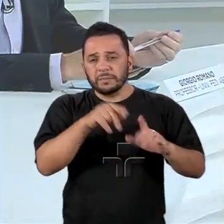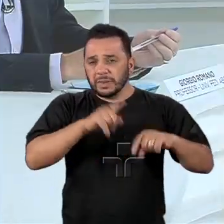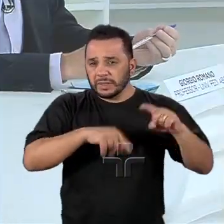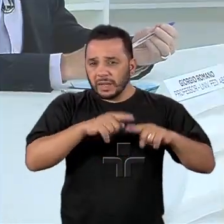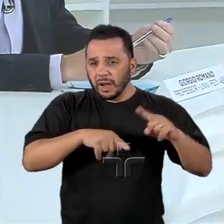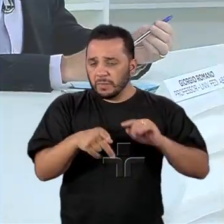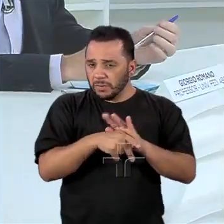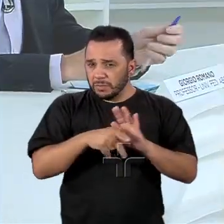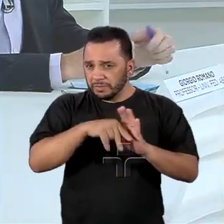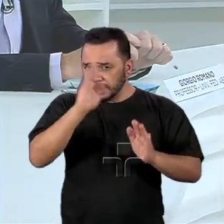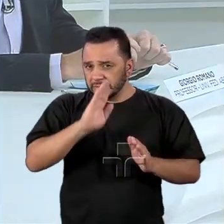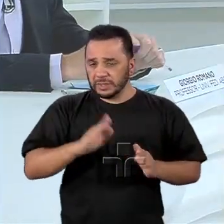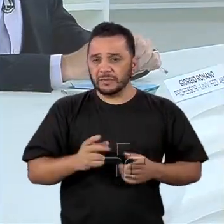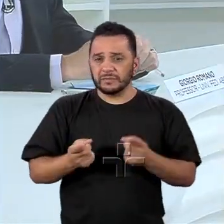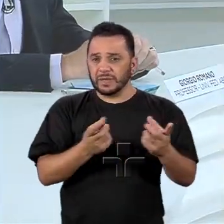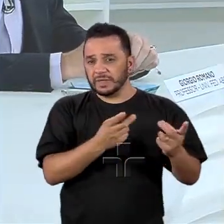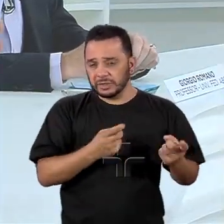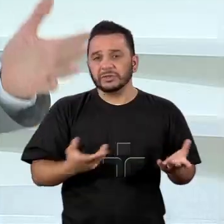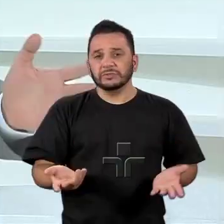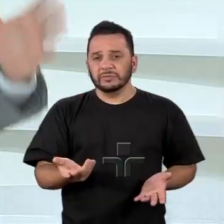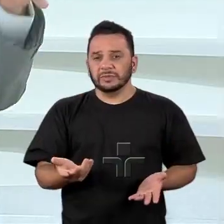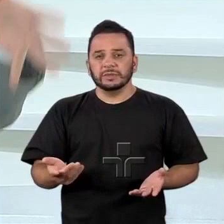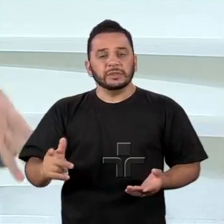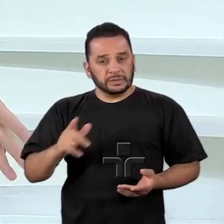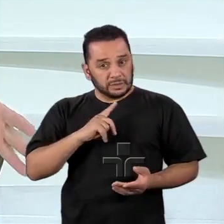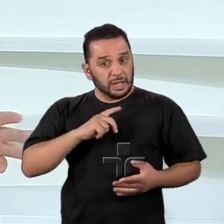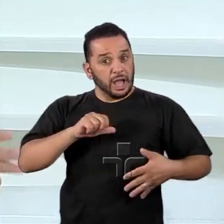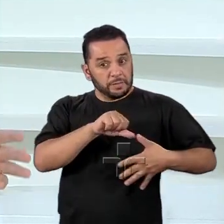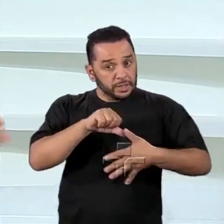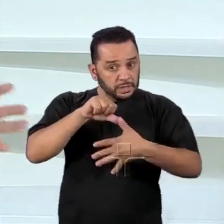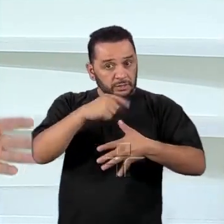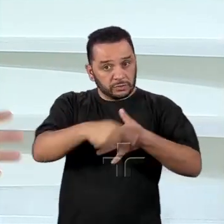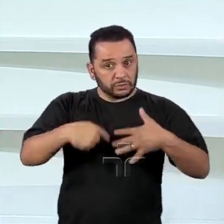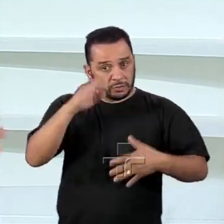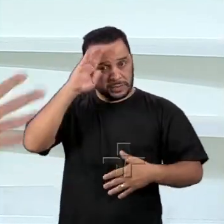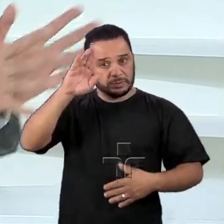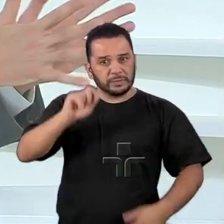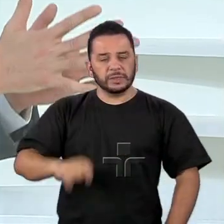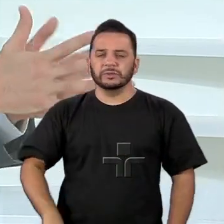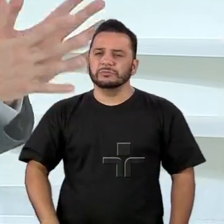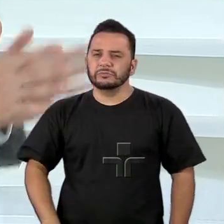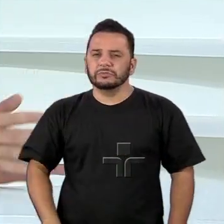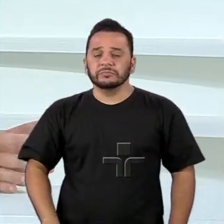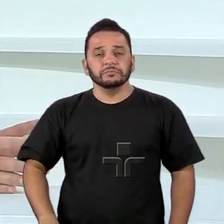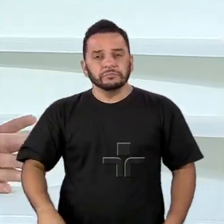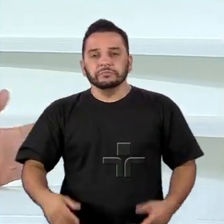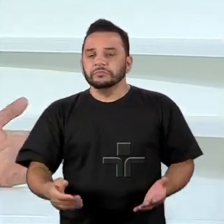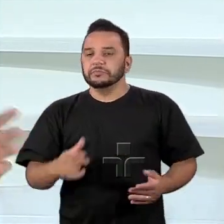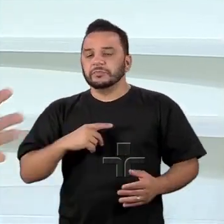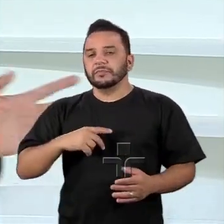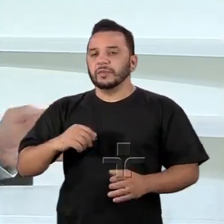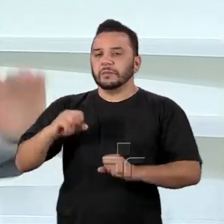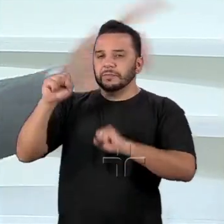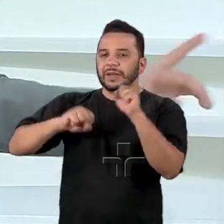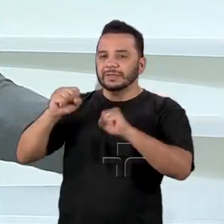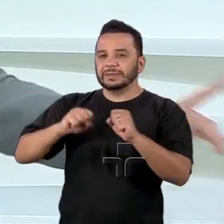competitivo hoje. e a América do Do agronegócio, da América do Sul principalmente. Transformar o Brasil em uma grande fazenda. Não,